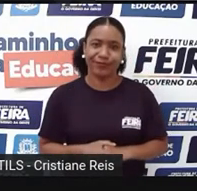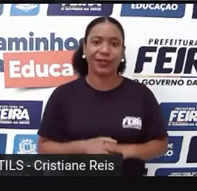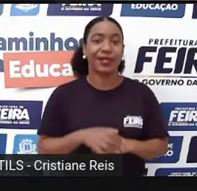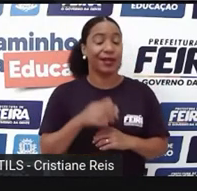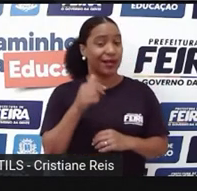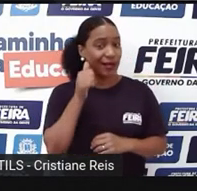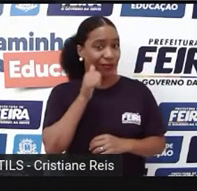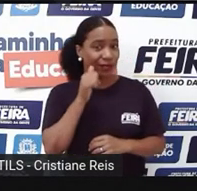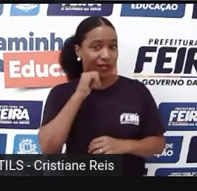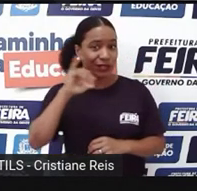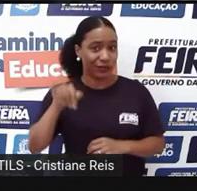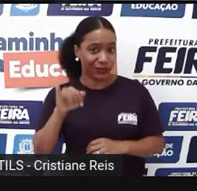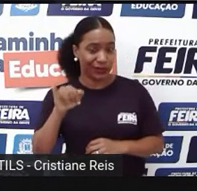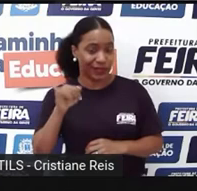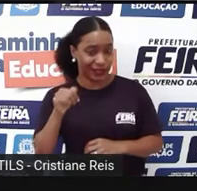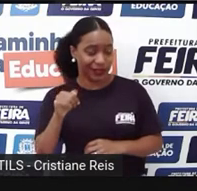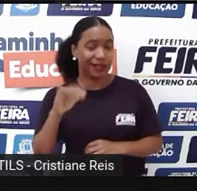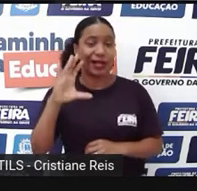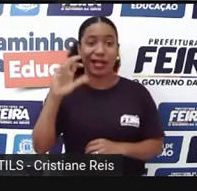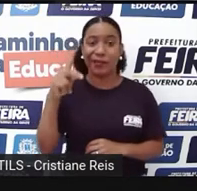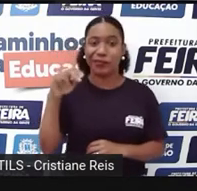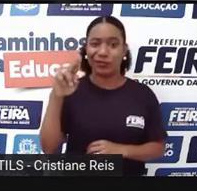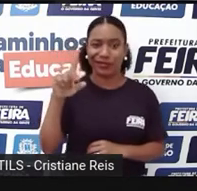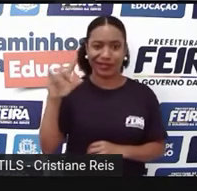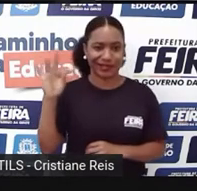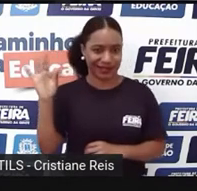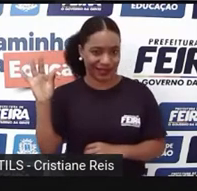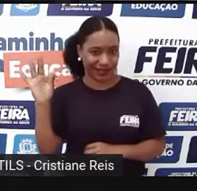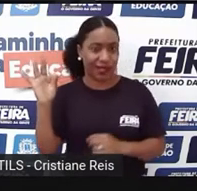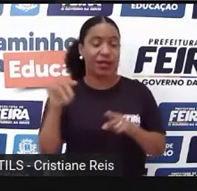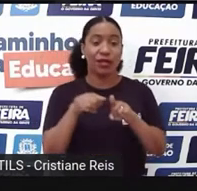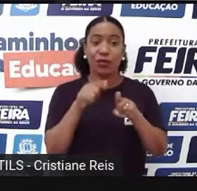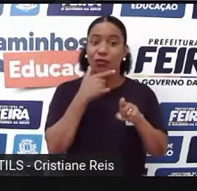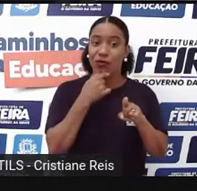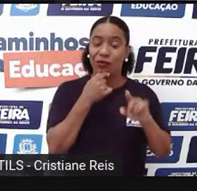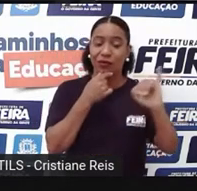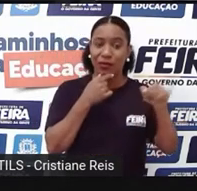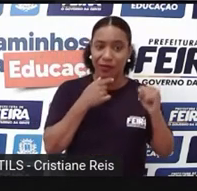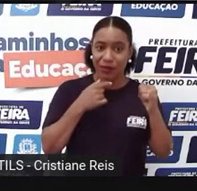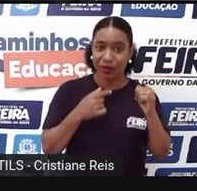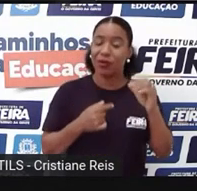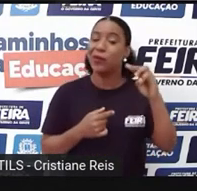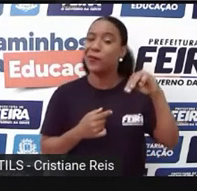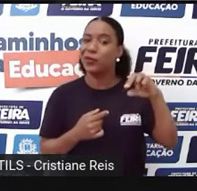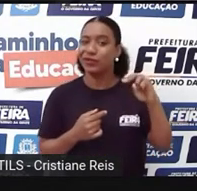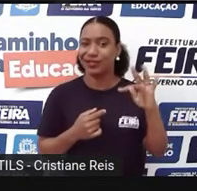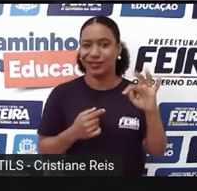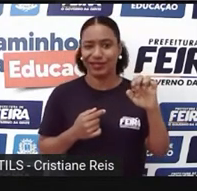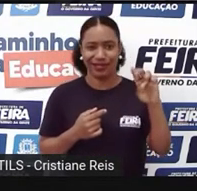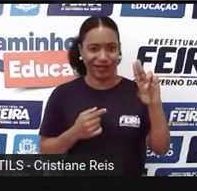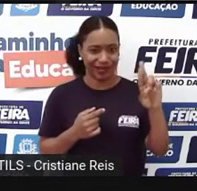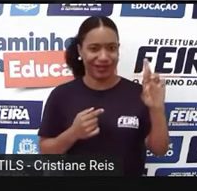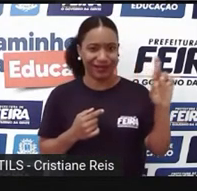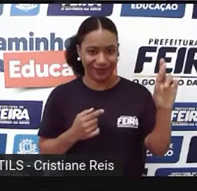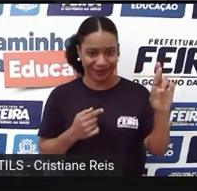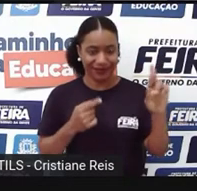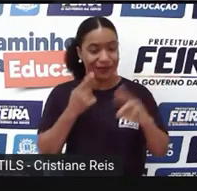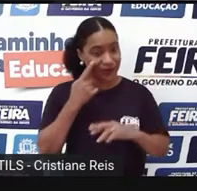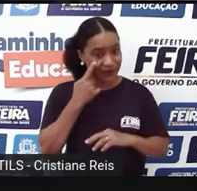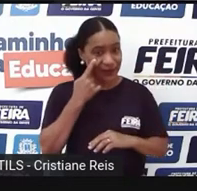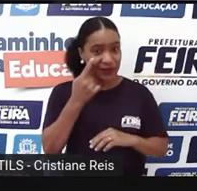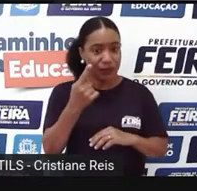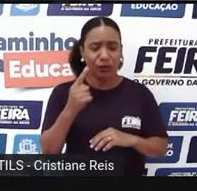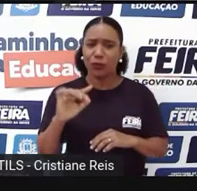da família Capuleto e Romeu da família Montesquio. Então, o que foi que